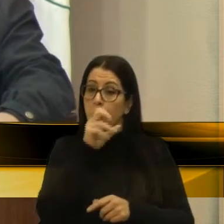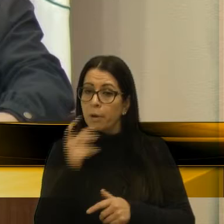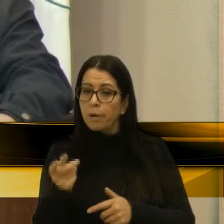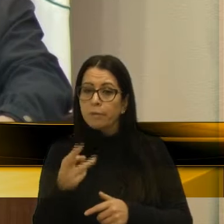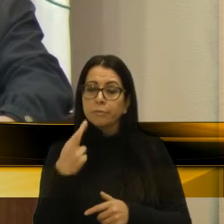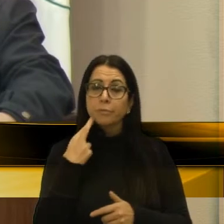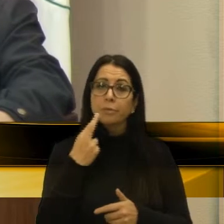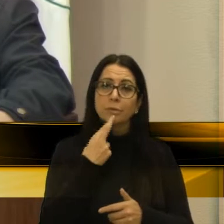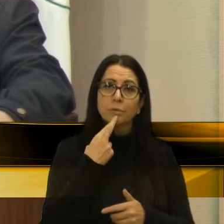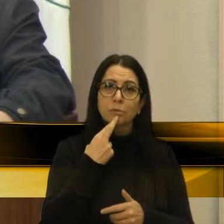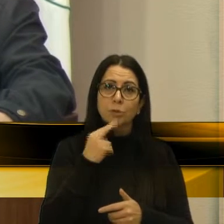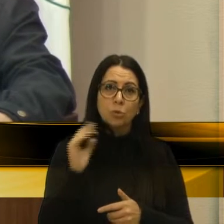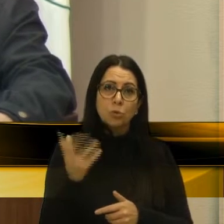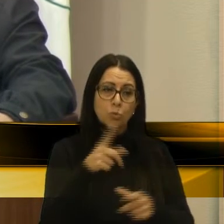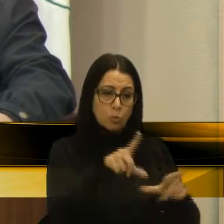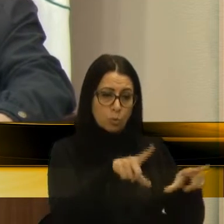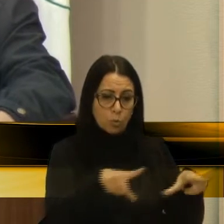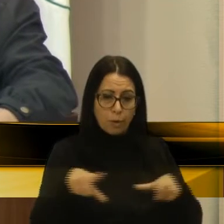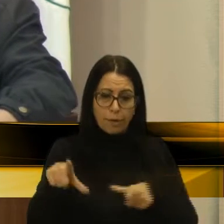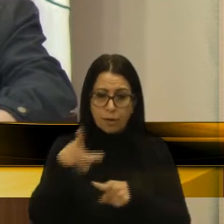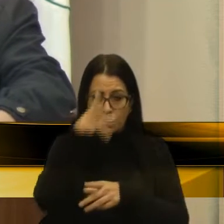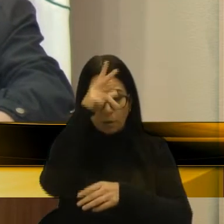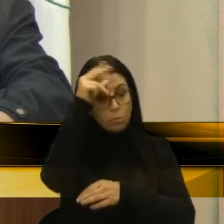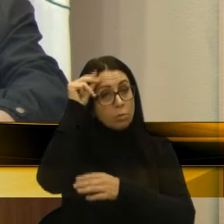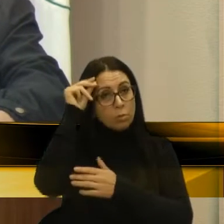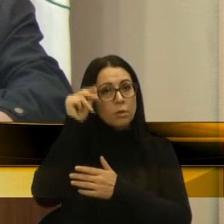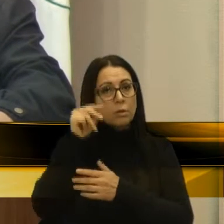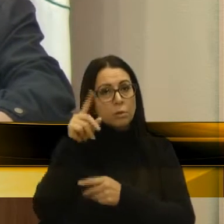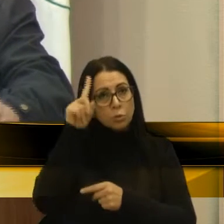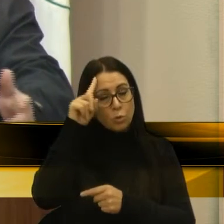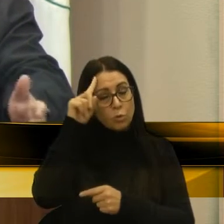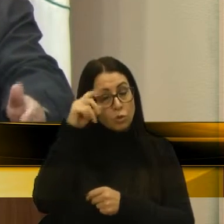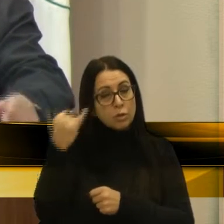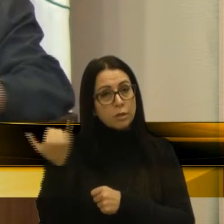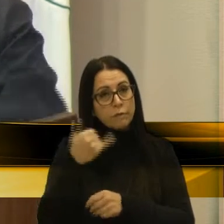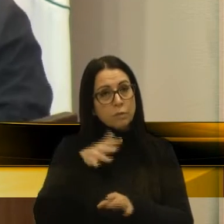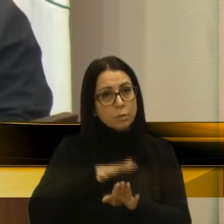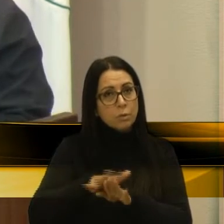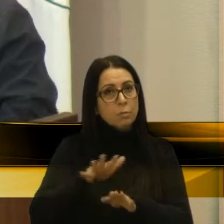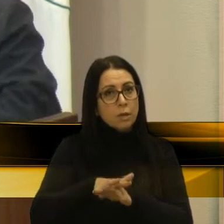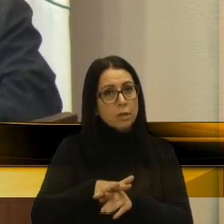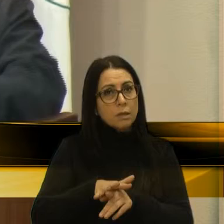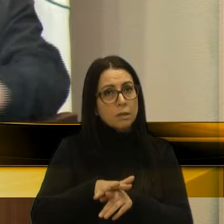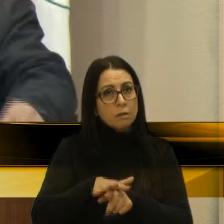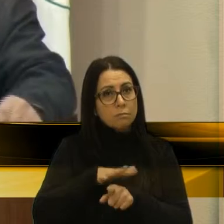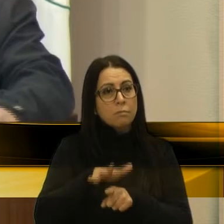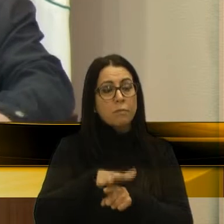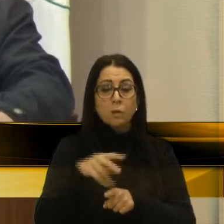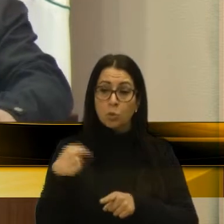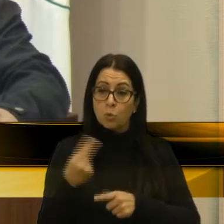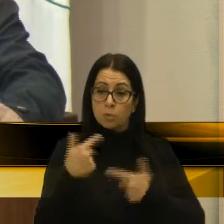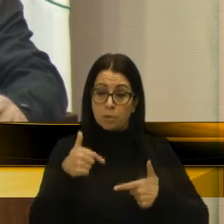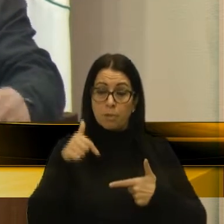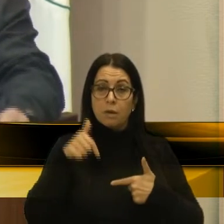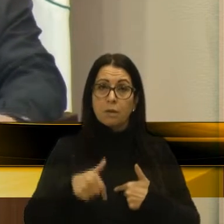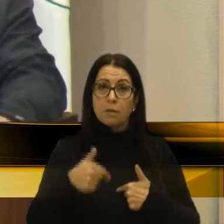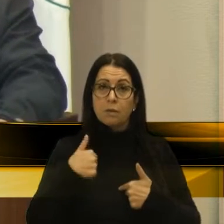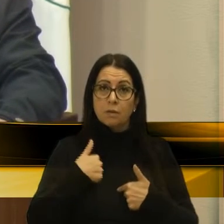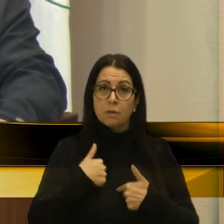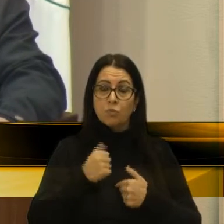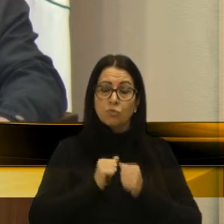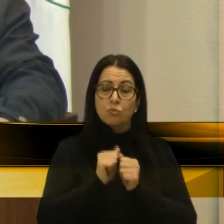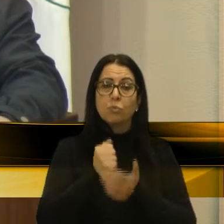nos restaurantes, em todo estabelecimento público, todo dia está chegando demanda e o nosso trabalho, desse vereador com os meus